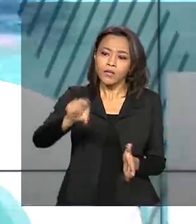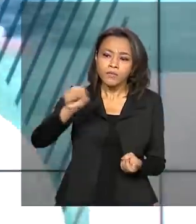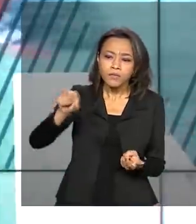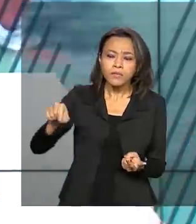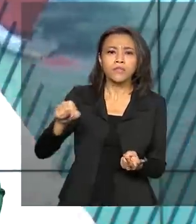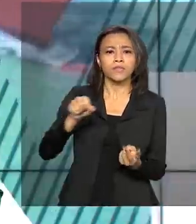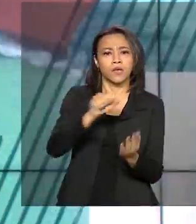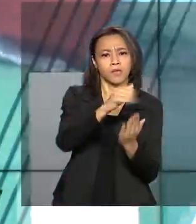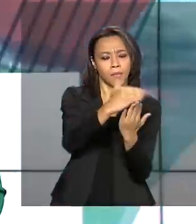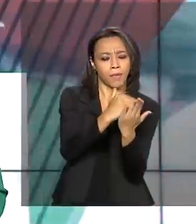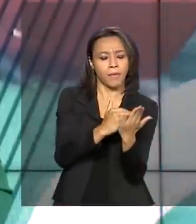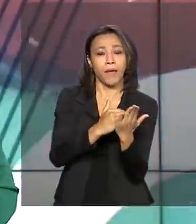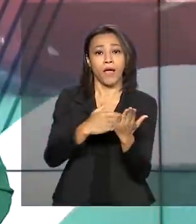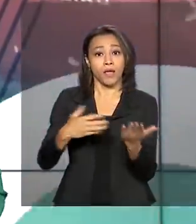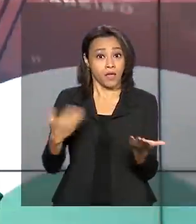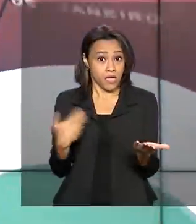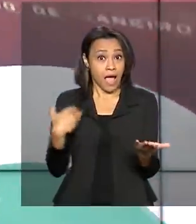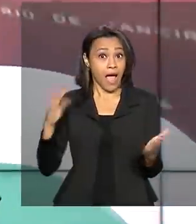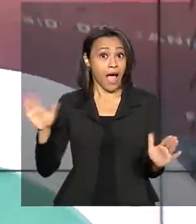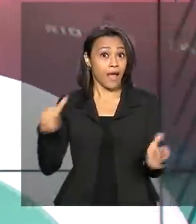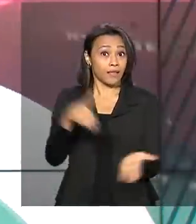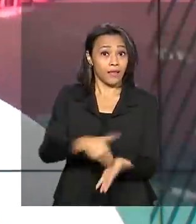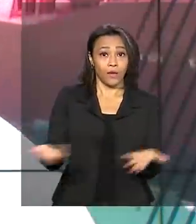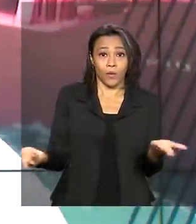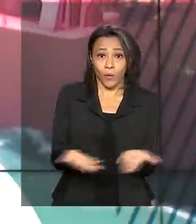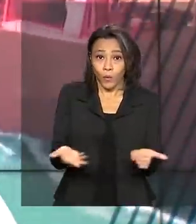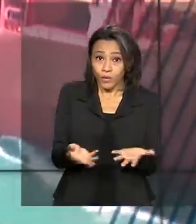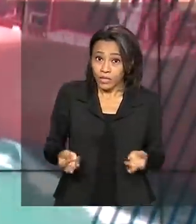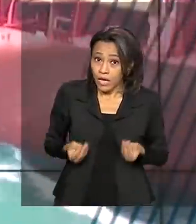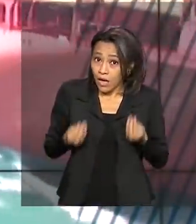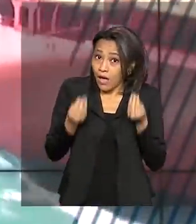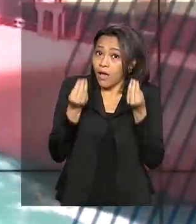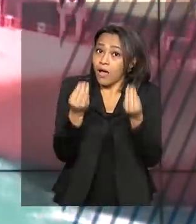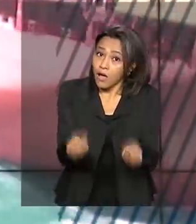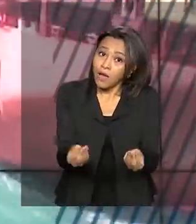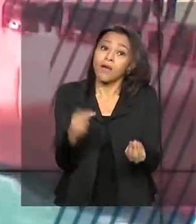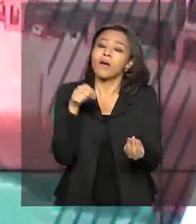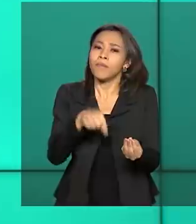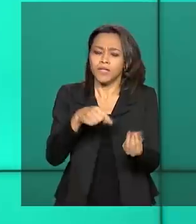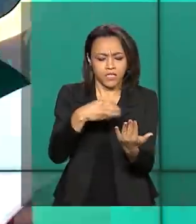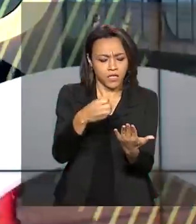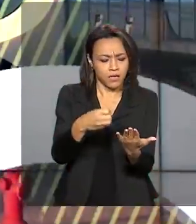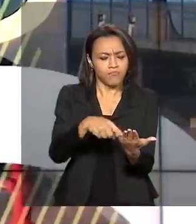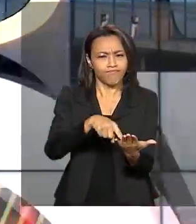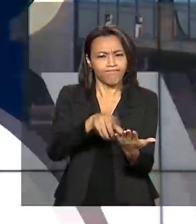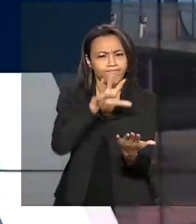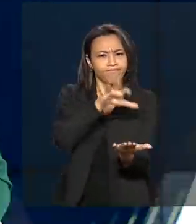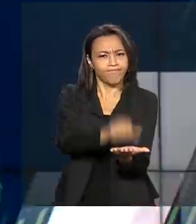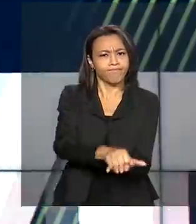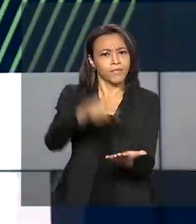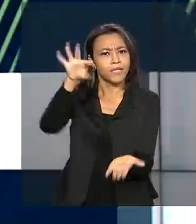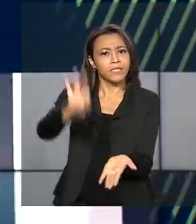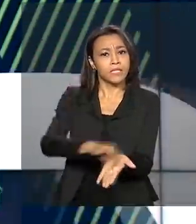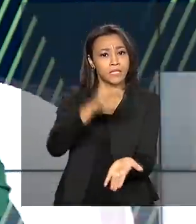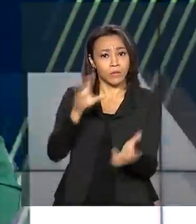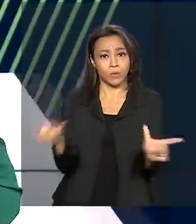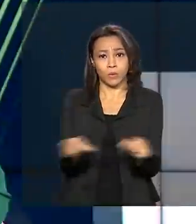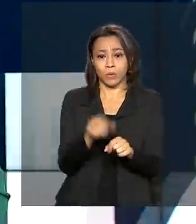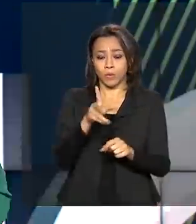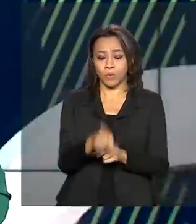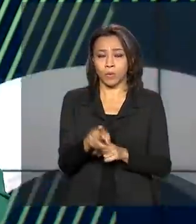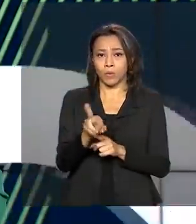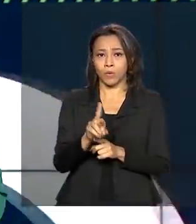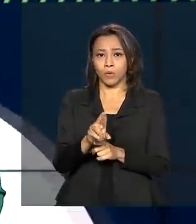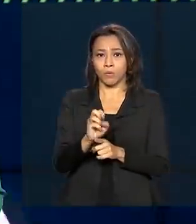ProUni têm até hoje para apresentar os documentos que comprovem as informações registradas no ato da inscrição. A